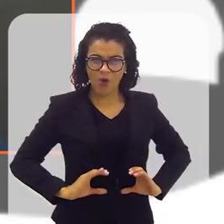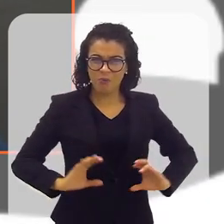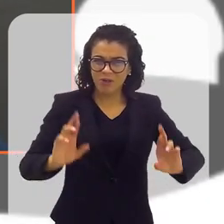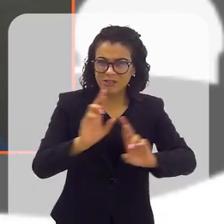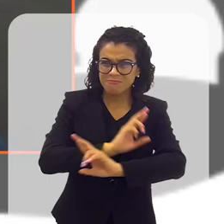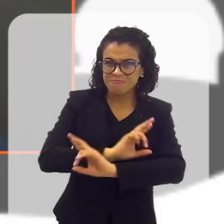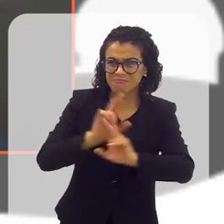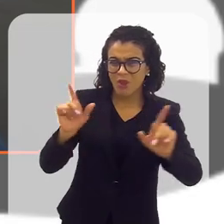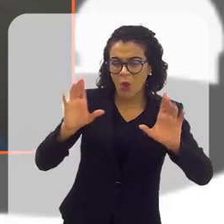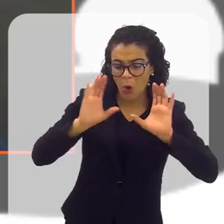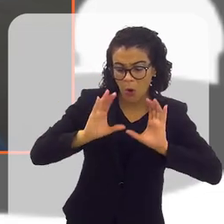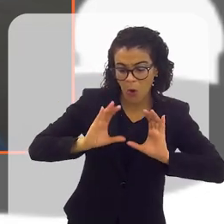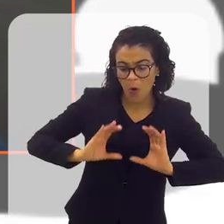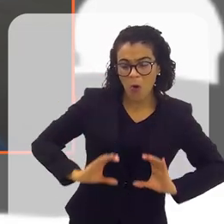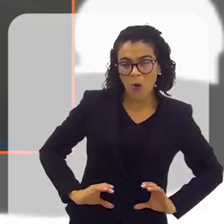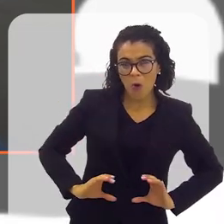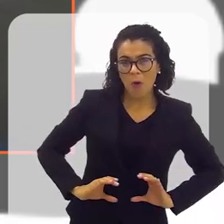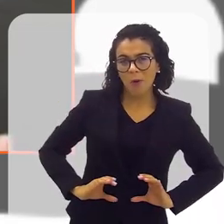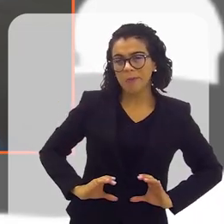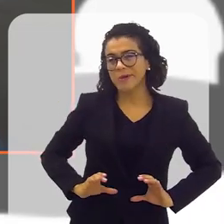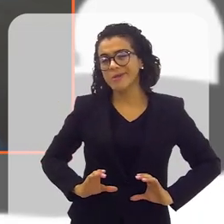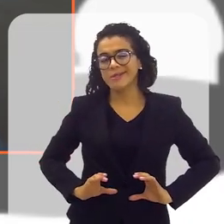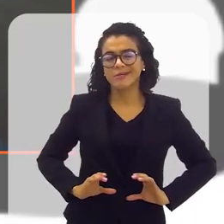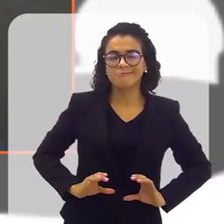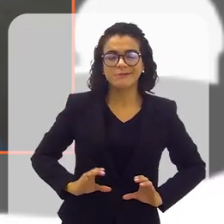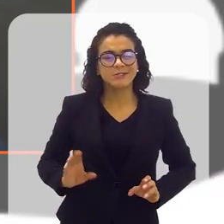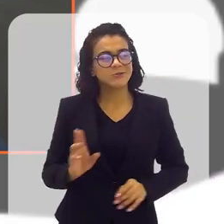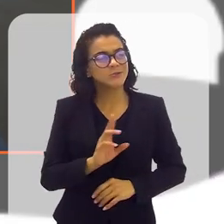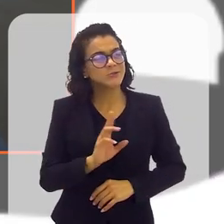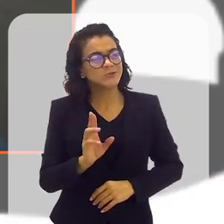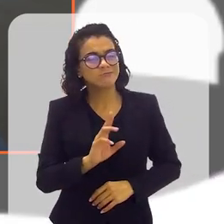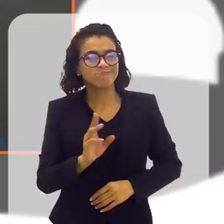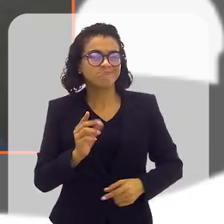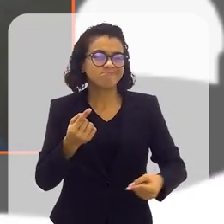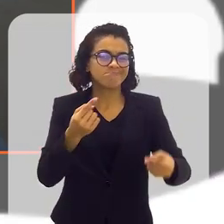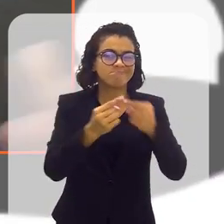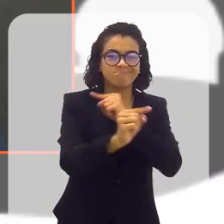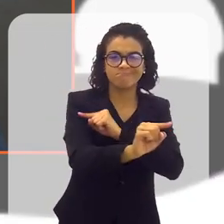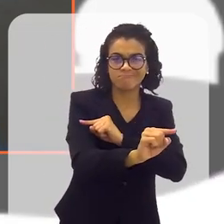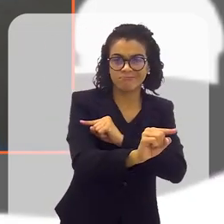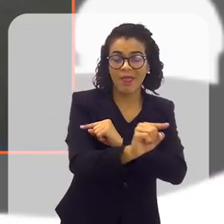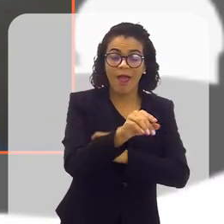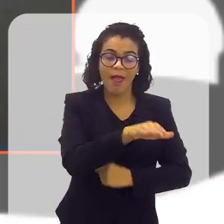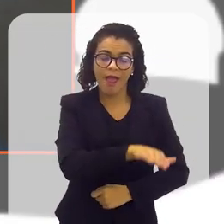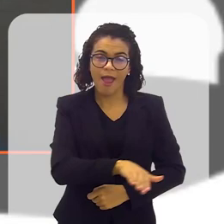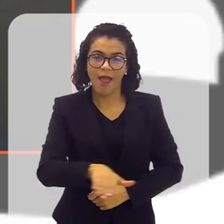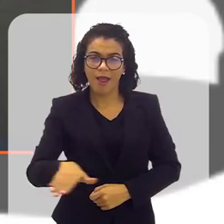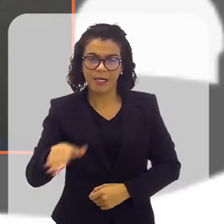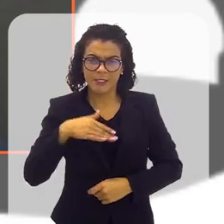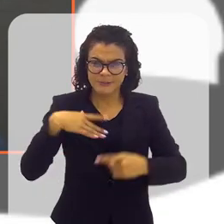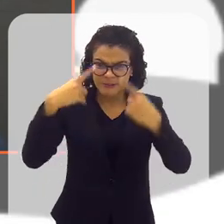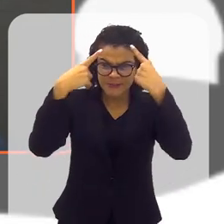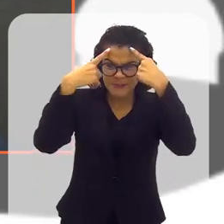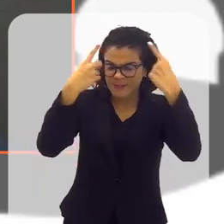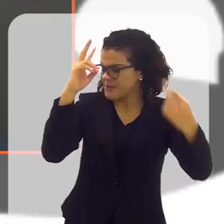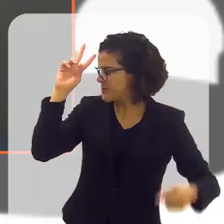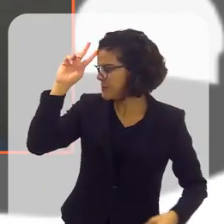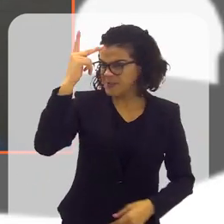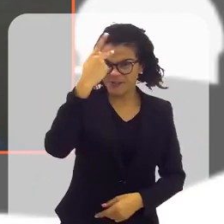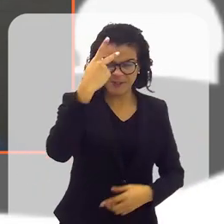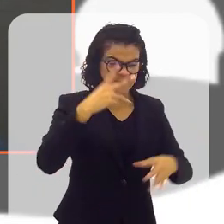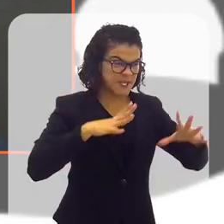comportamentos que nós chamamos de comportamentos não adequados, né? A criança que fica